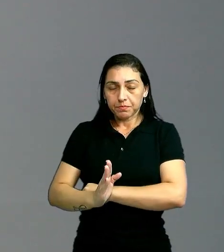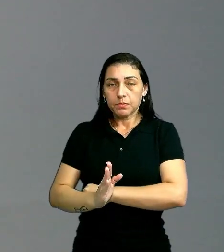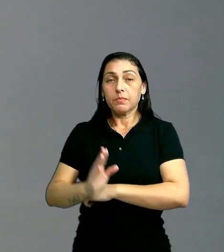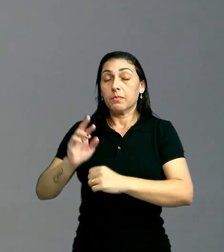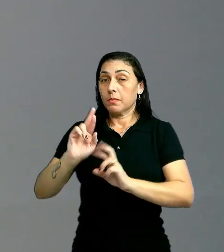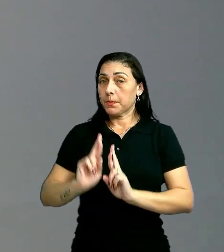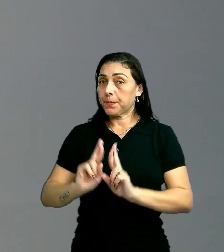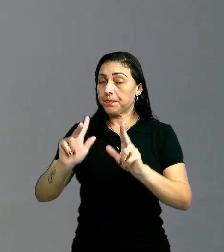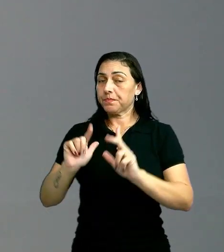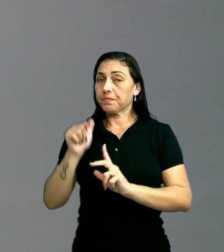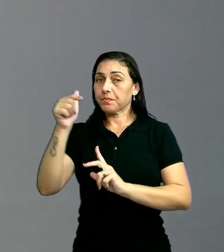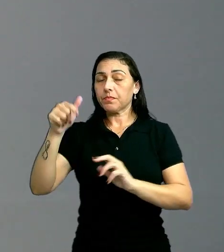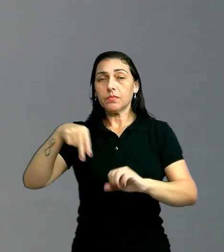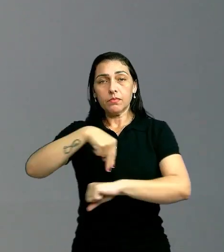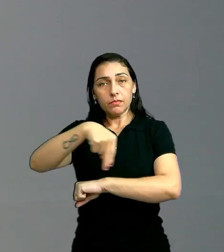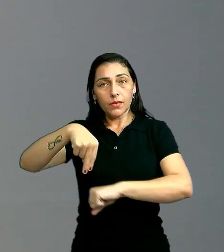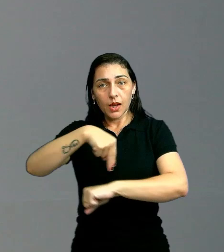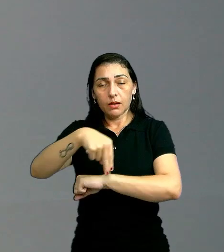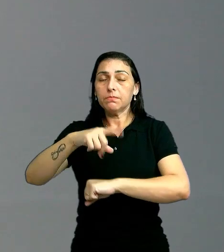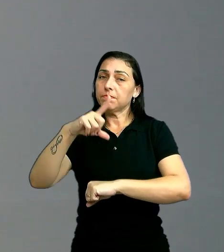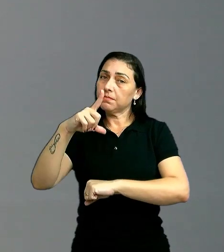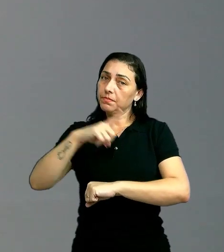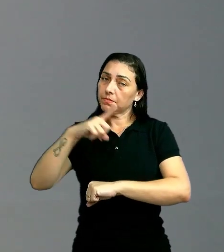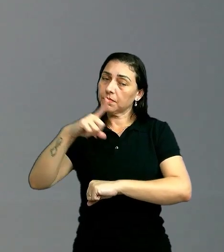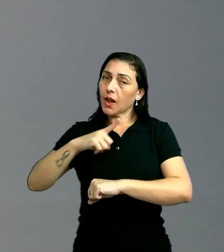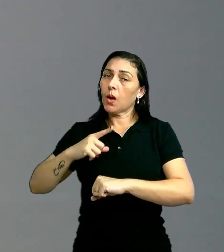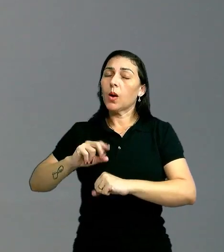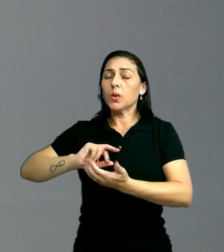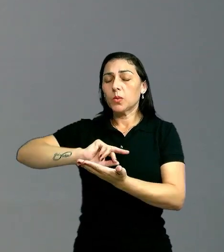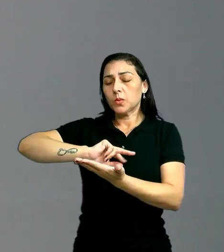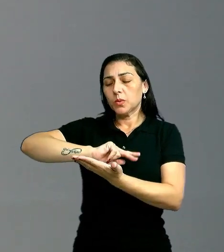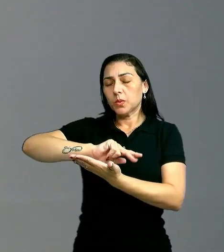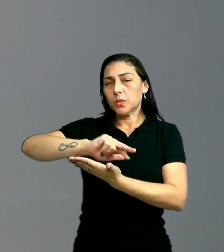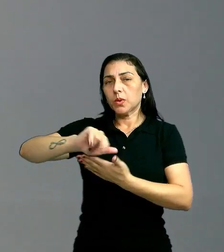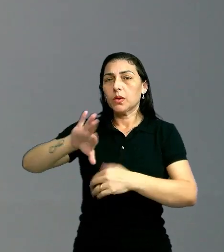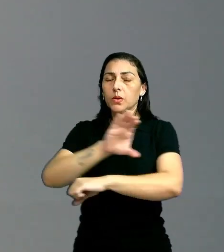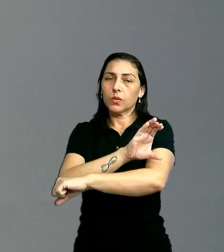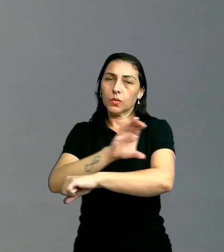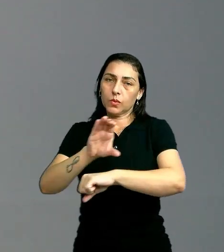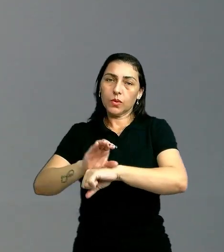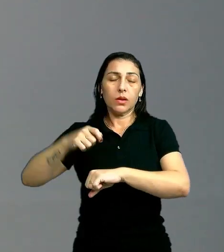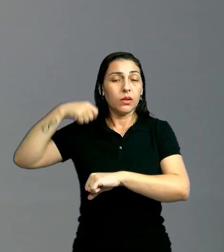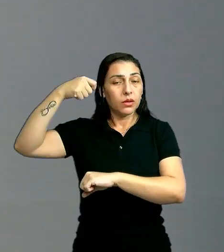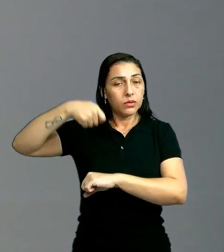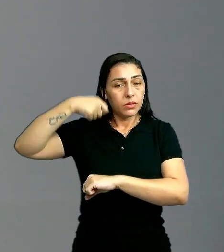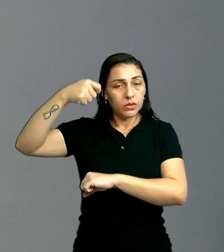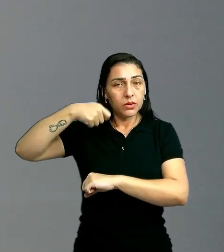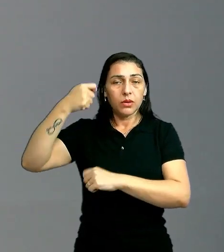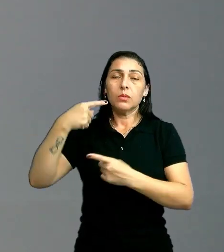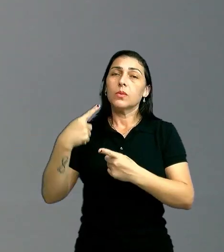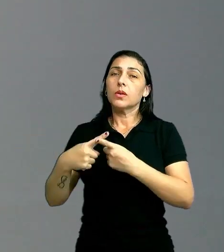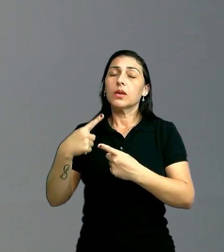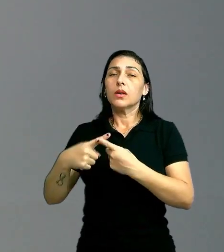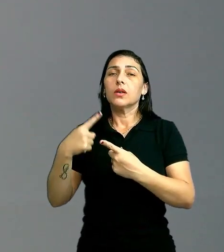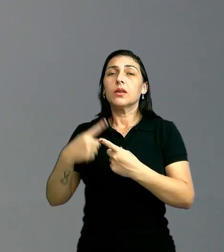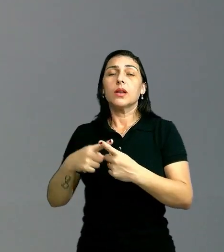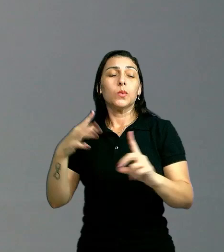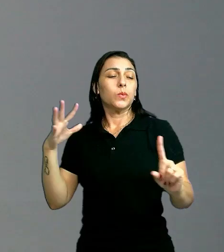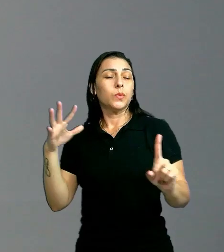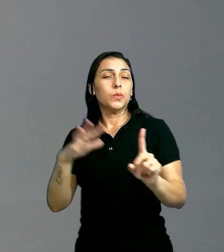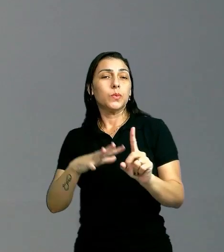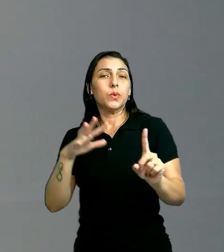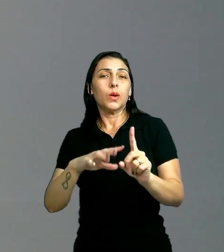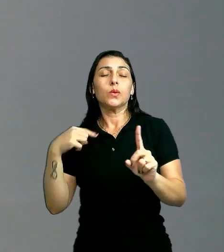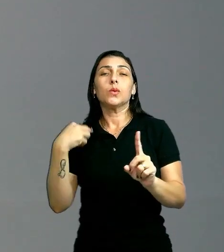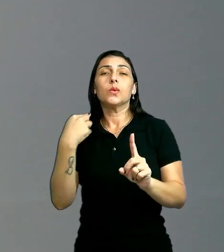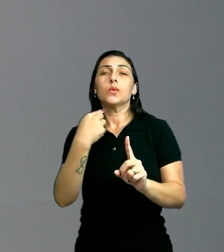diferente de outras nações, possui uma diversidade cultural-artística, justamente por causa das influências